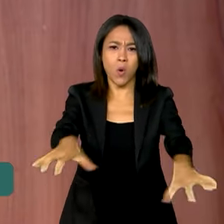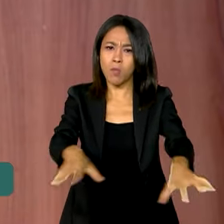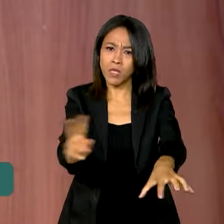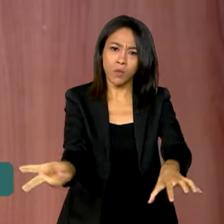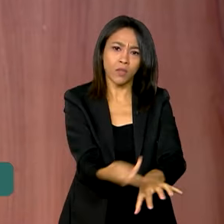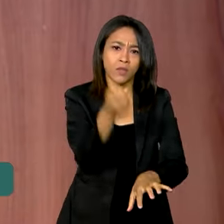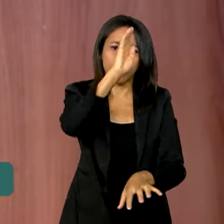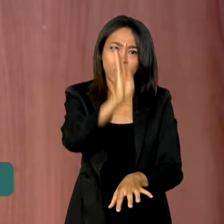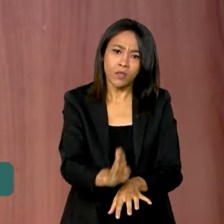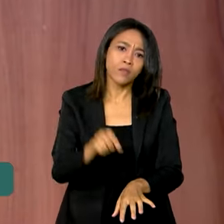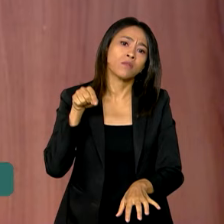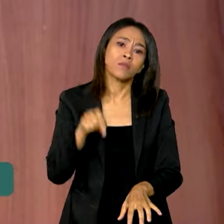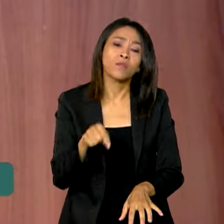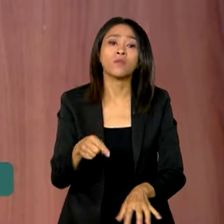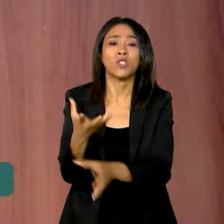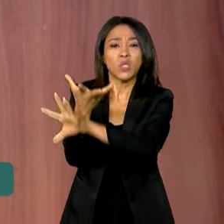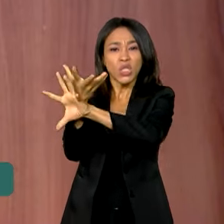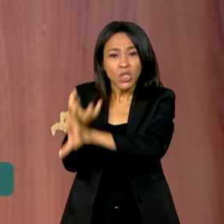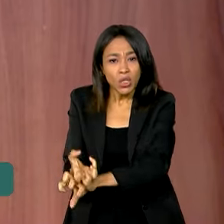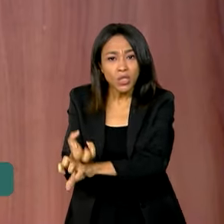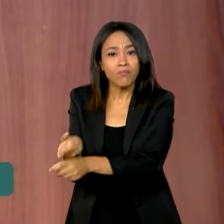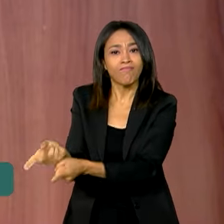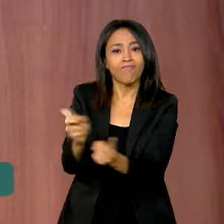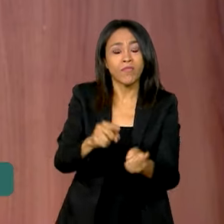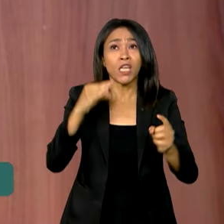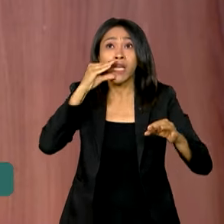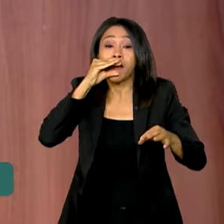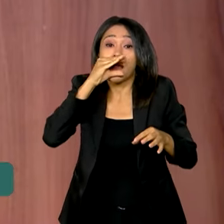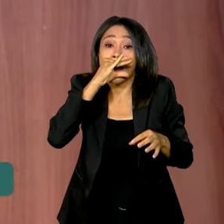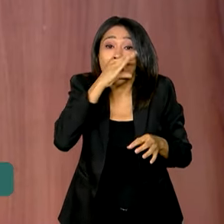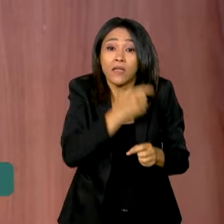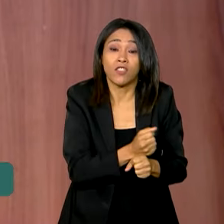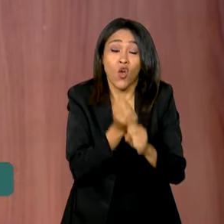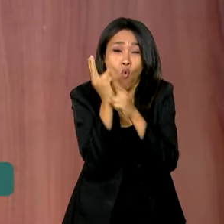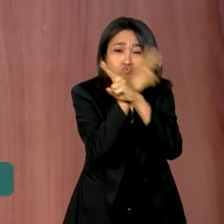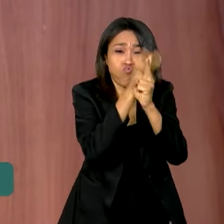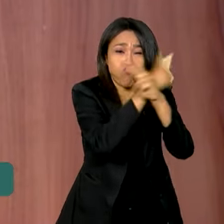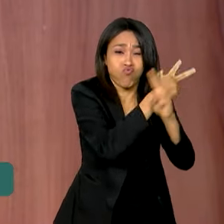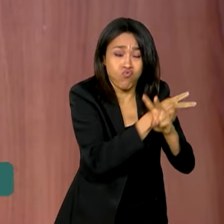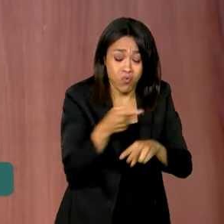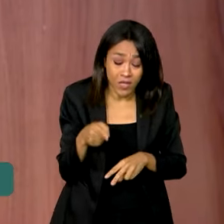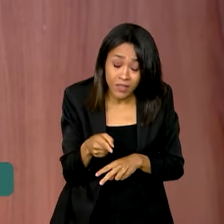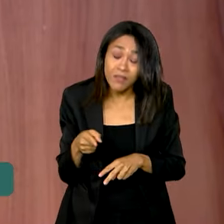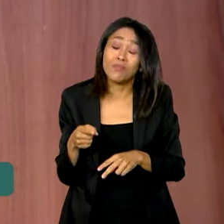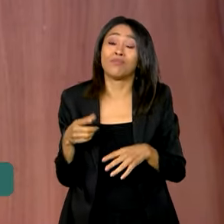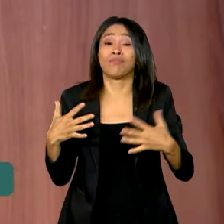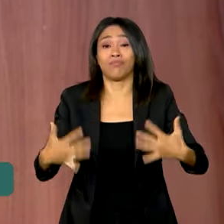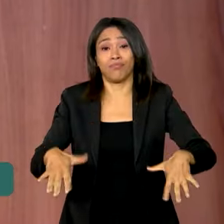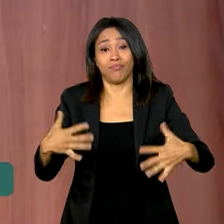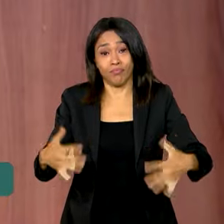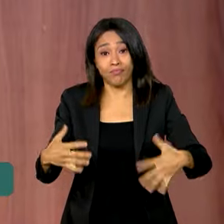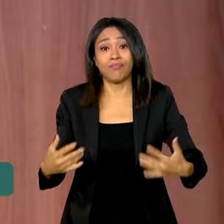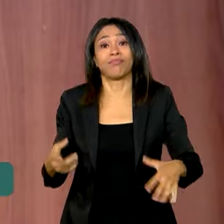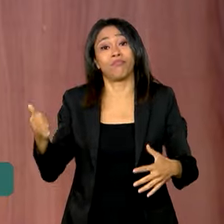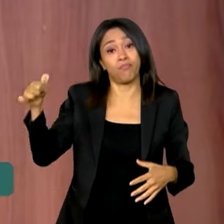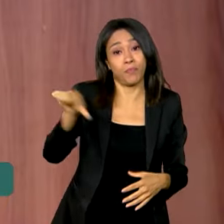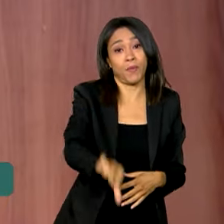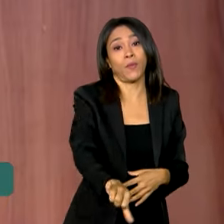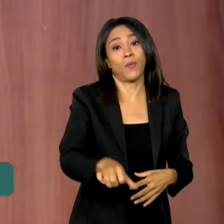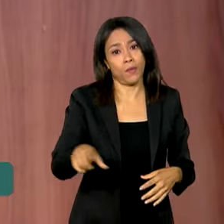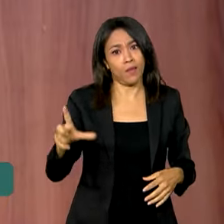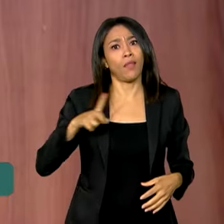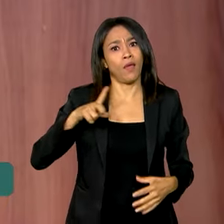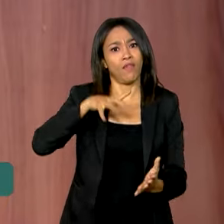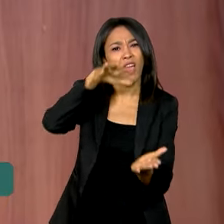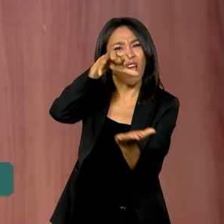combinação da estiagem, altas temperaturas e ventos fortes agravou muito mais o cenário. E ainda houve vários